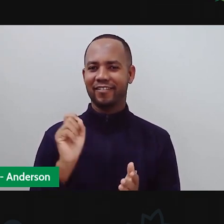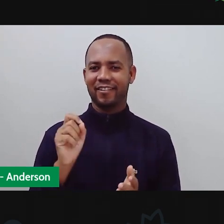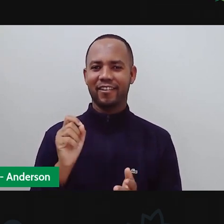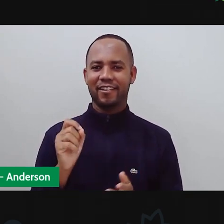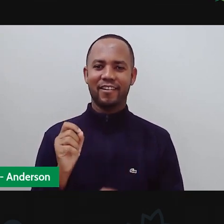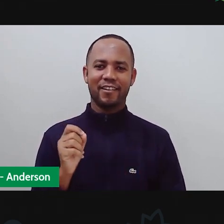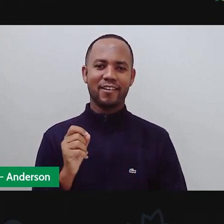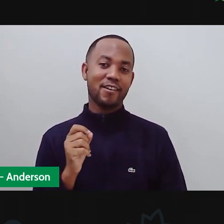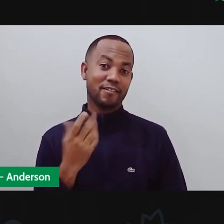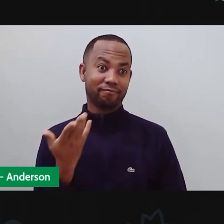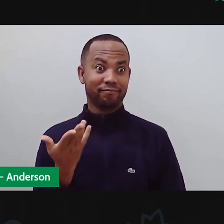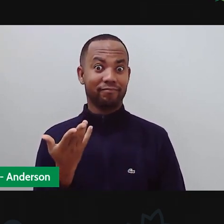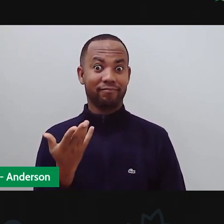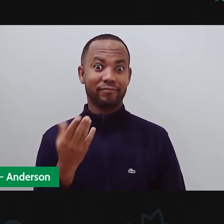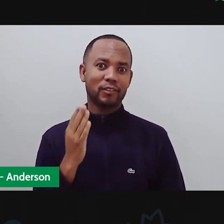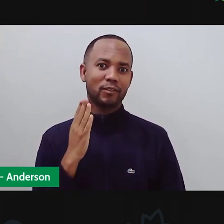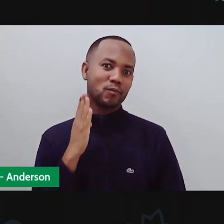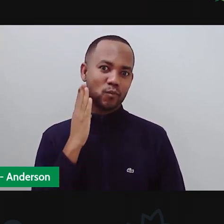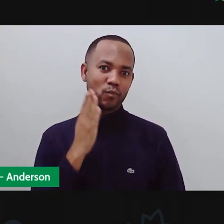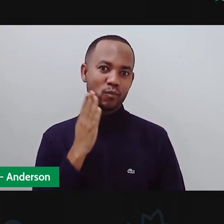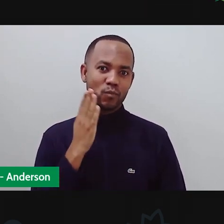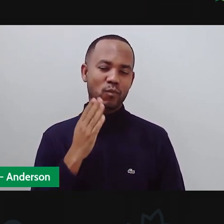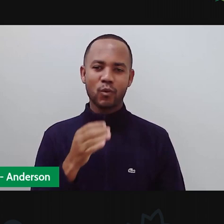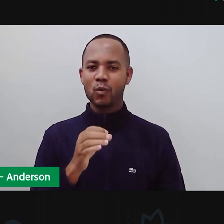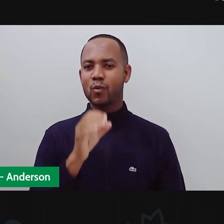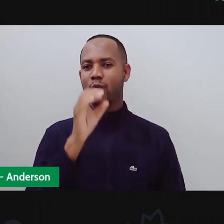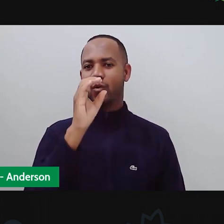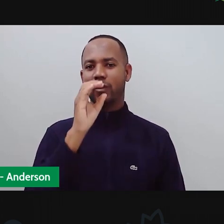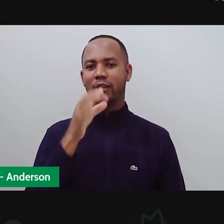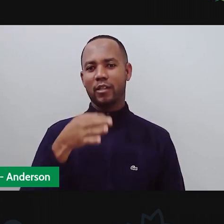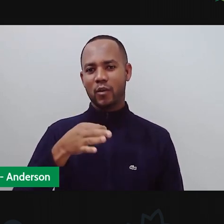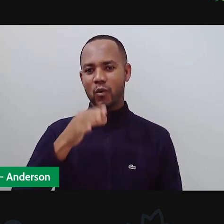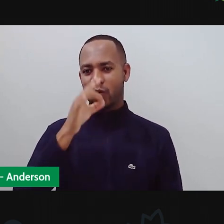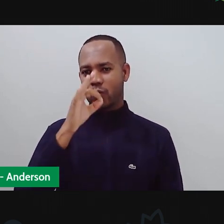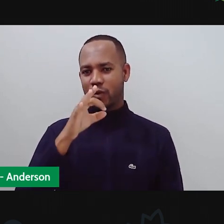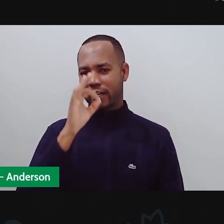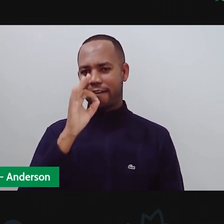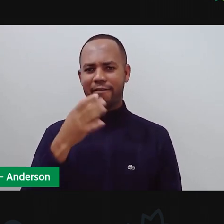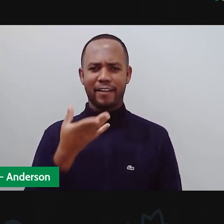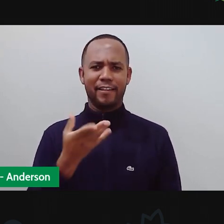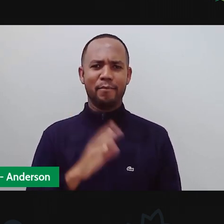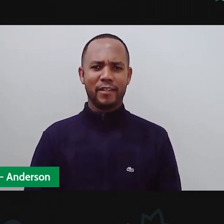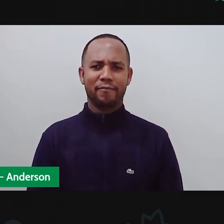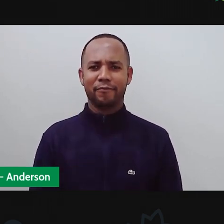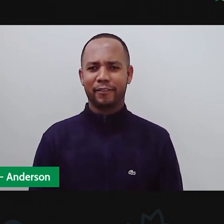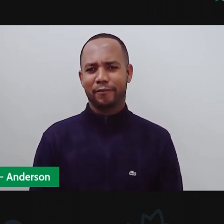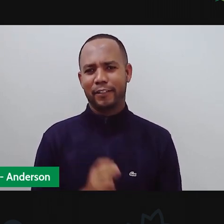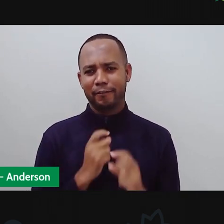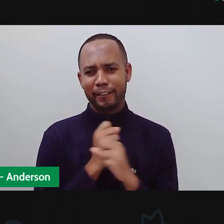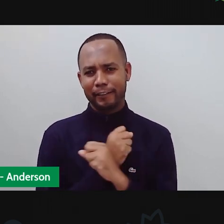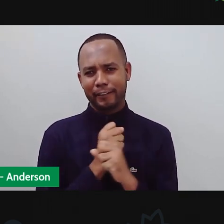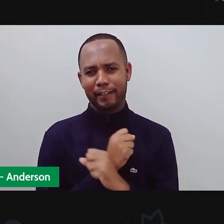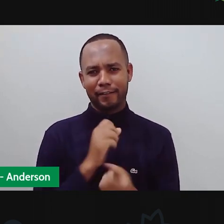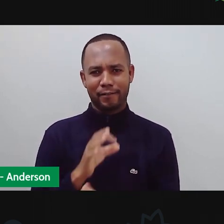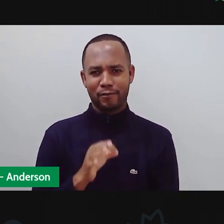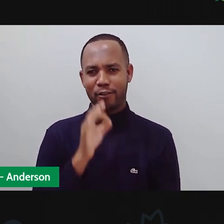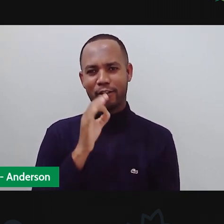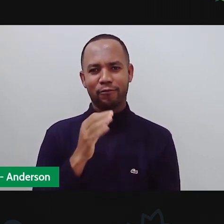tomou um suquinho de uva, só achando que tá engramado, mas na verdade você tá em feira, café,